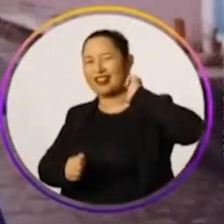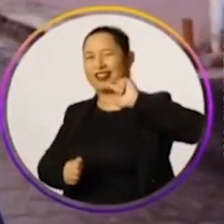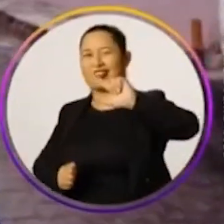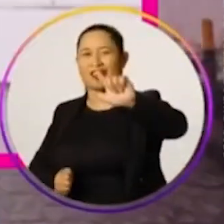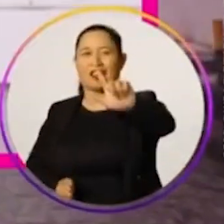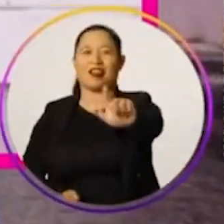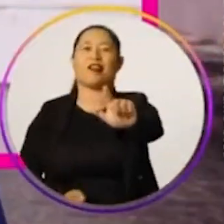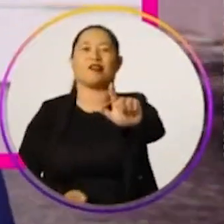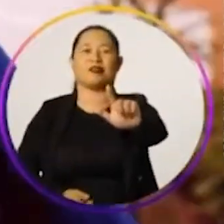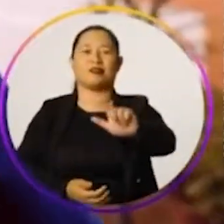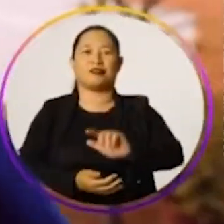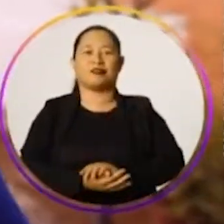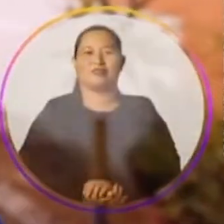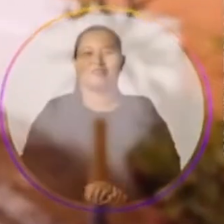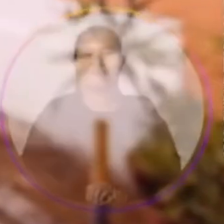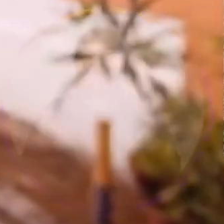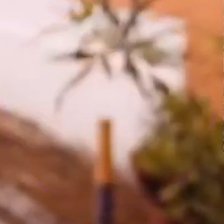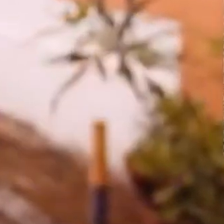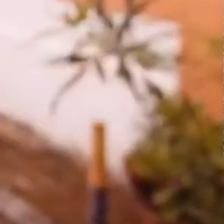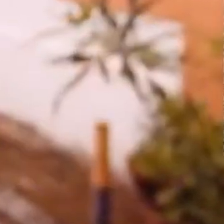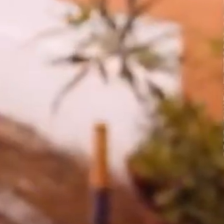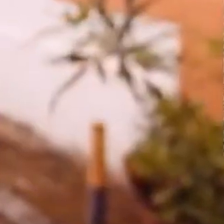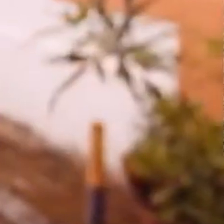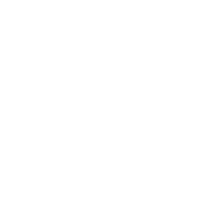com Raquel.